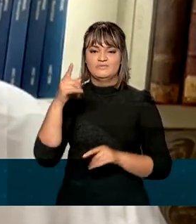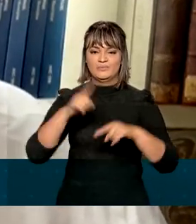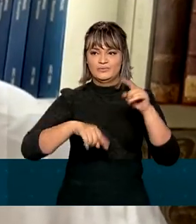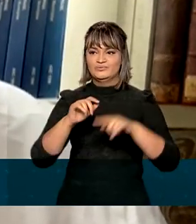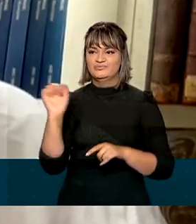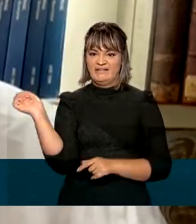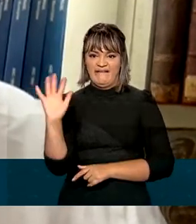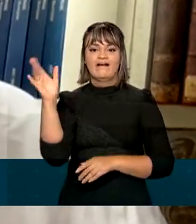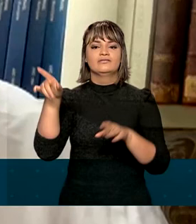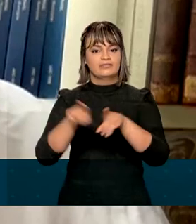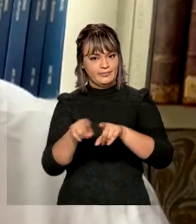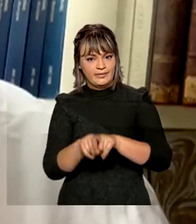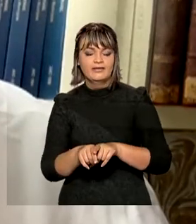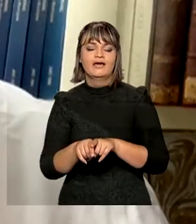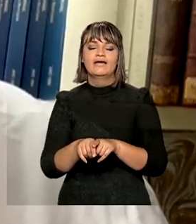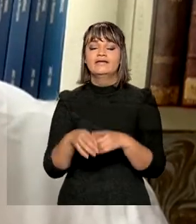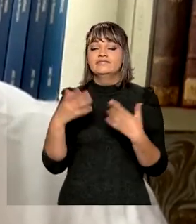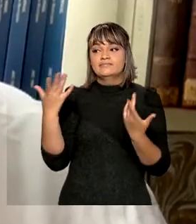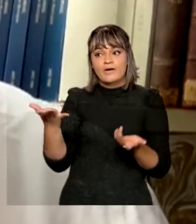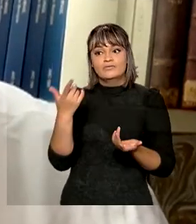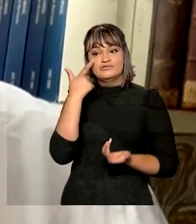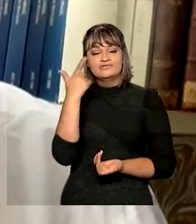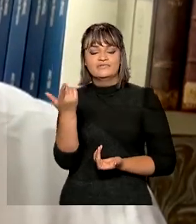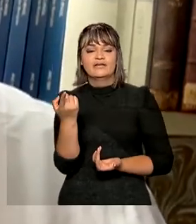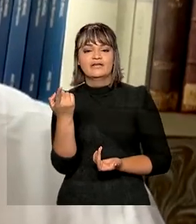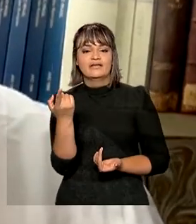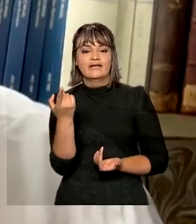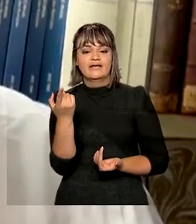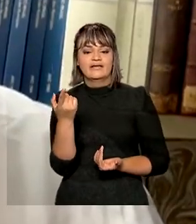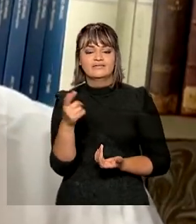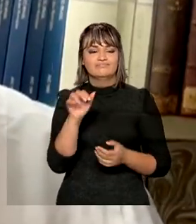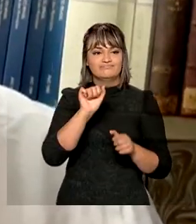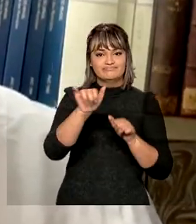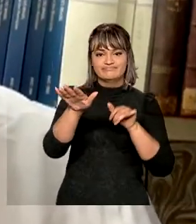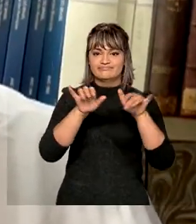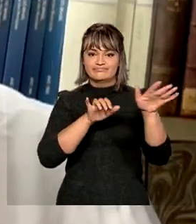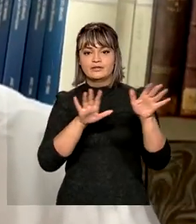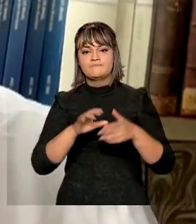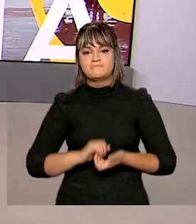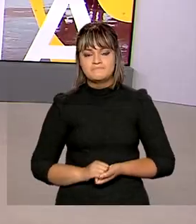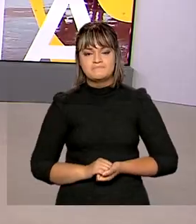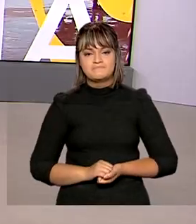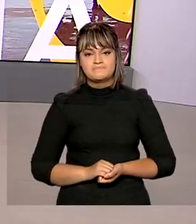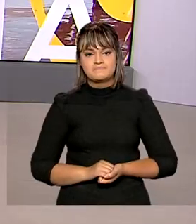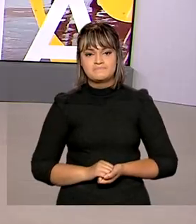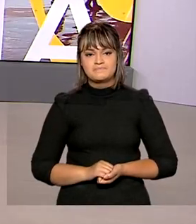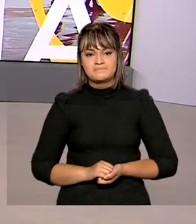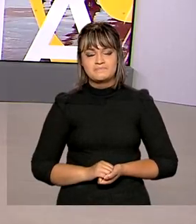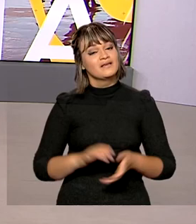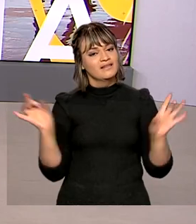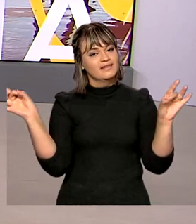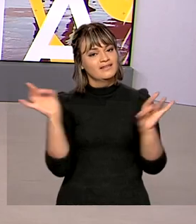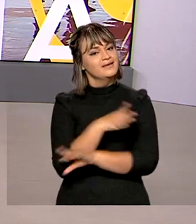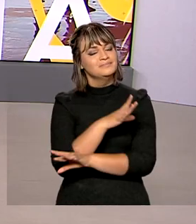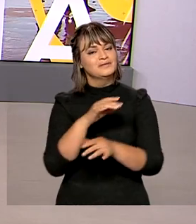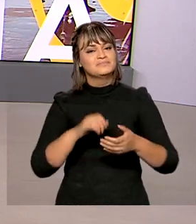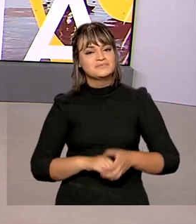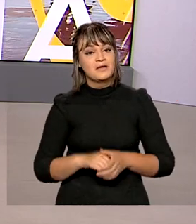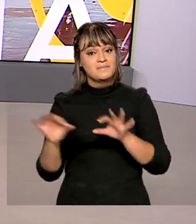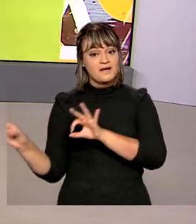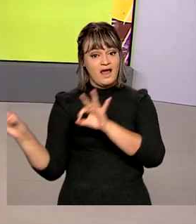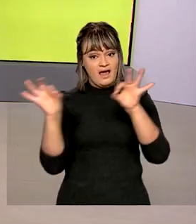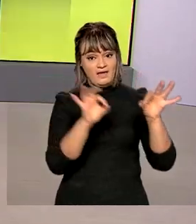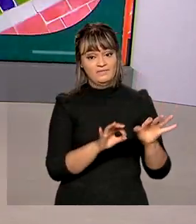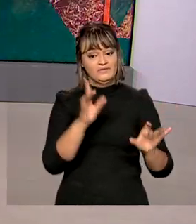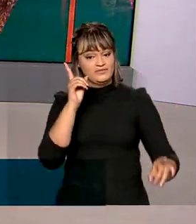todos os produtos. Então, indiretamente, a gente tem um efeito de contágio em toda a economia. O Brasil em Dia termina aqui. Para